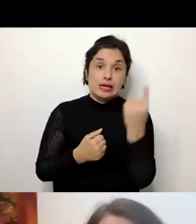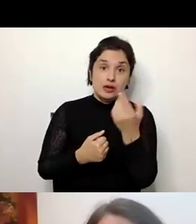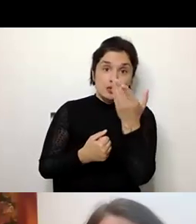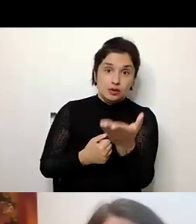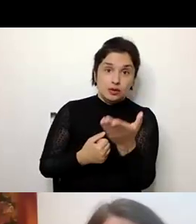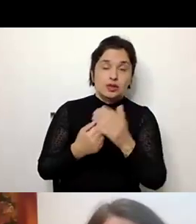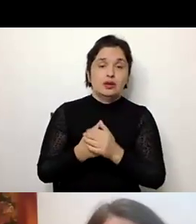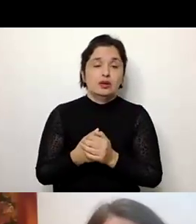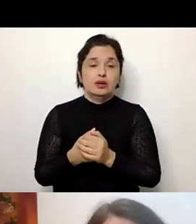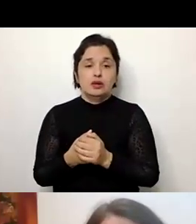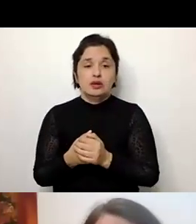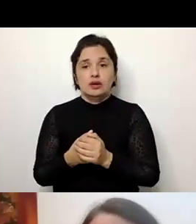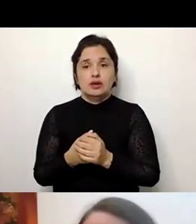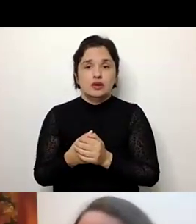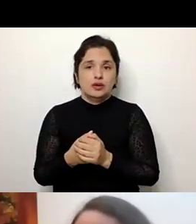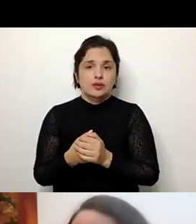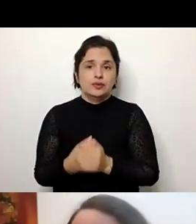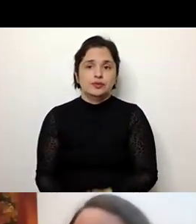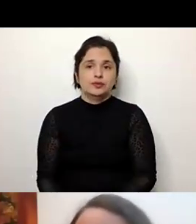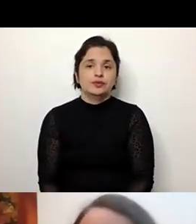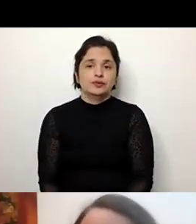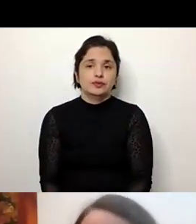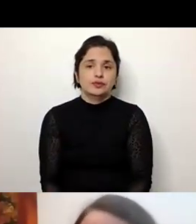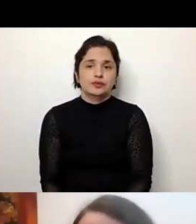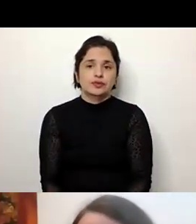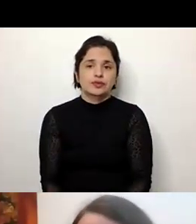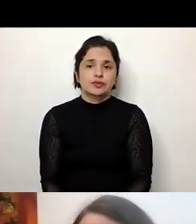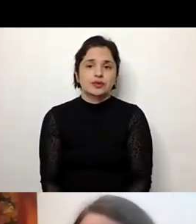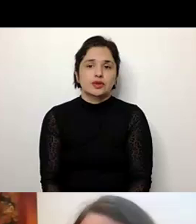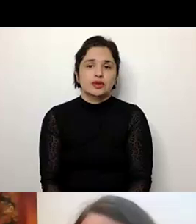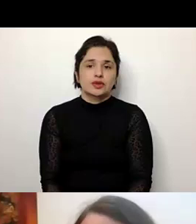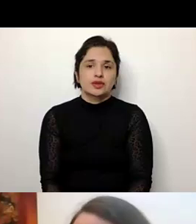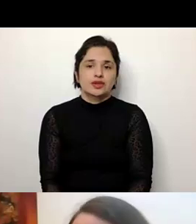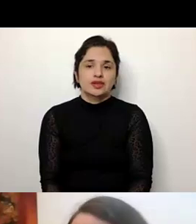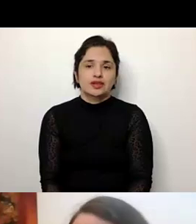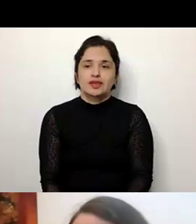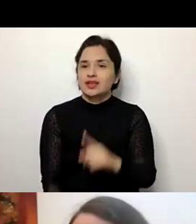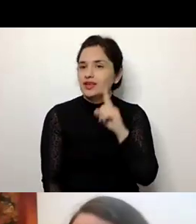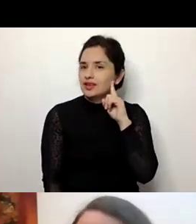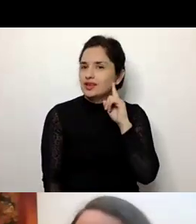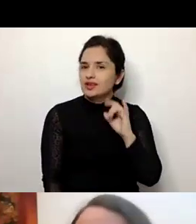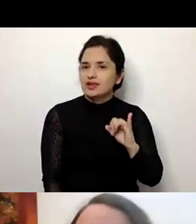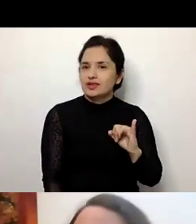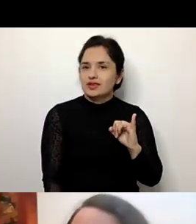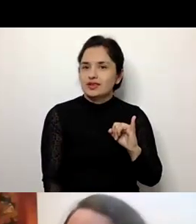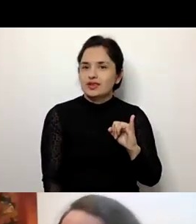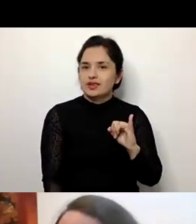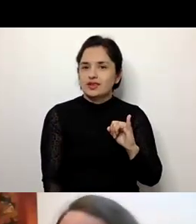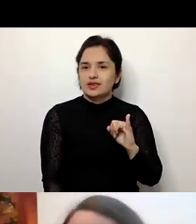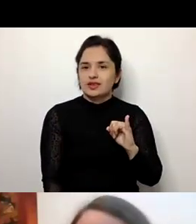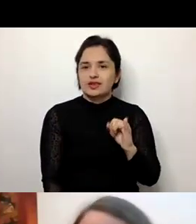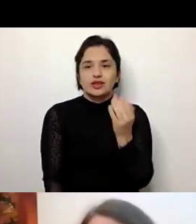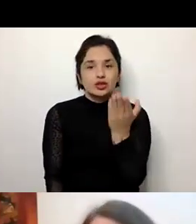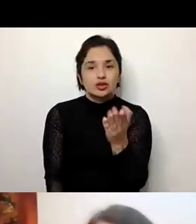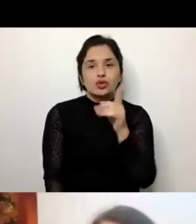pra que você possa... tá bom. Aí sim. Aí sim, Ivone. sim. Já, tu, tienes